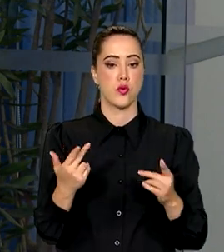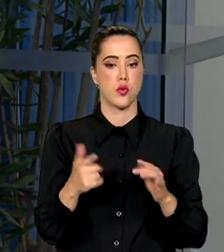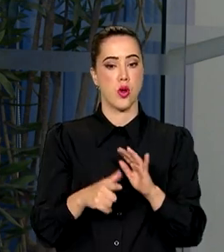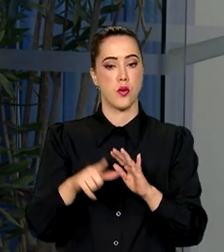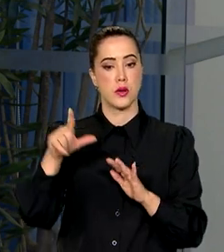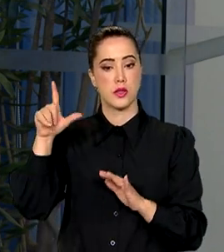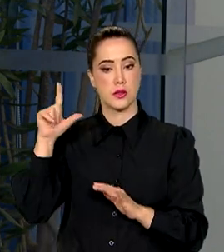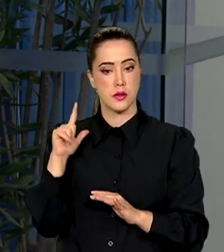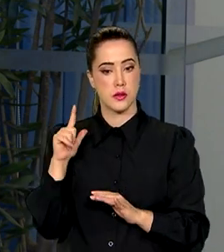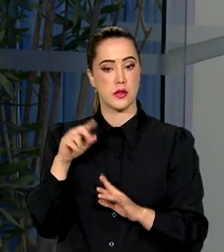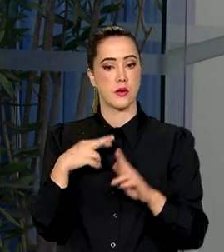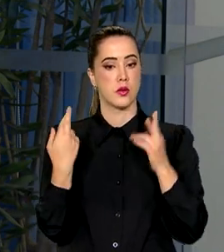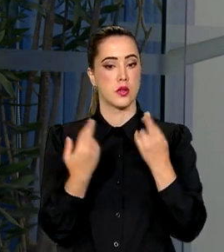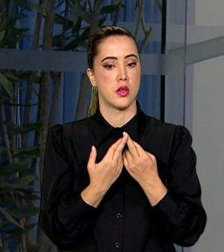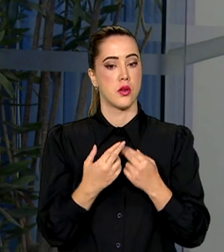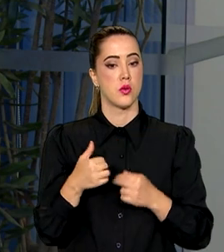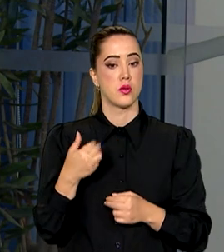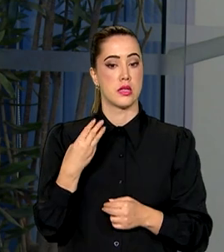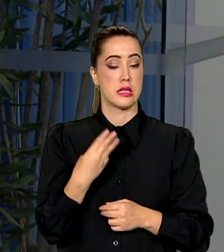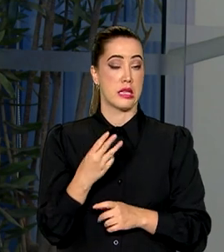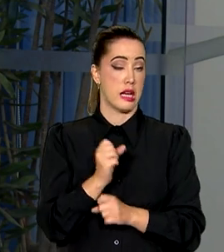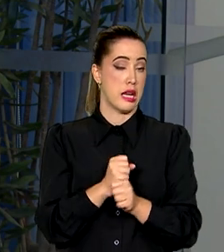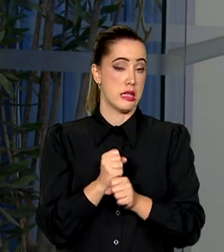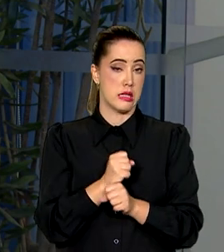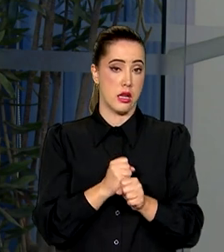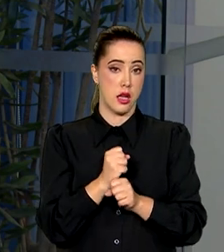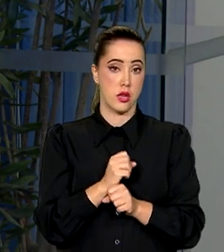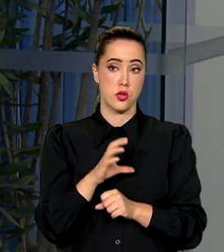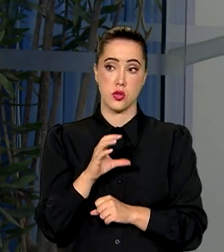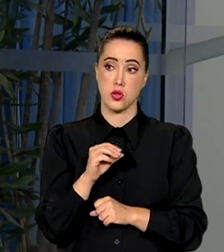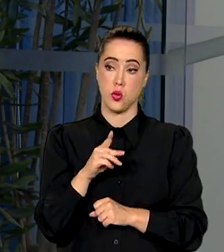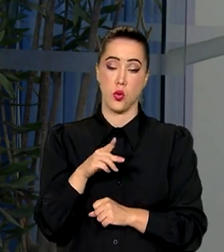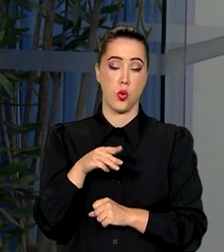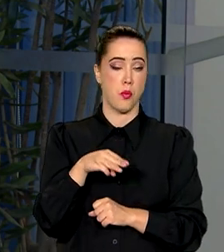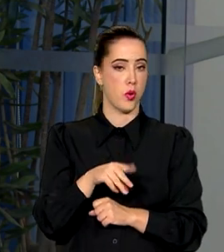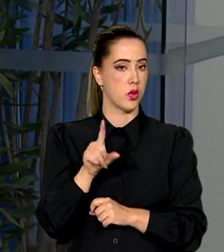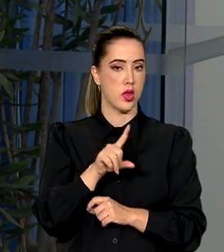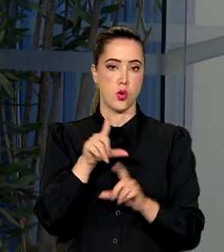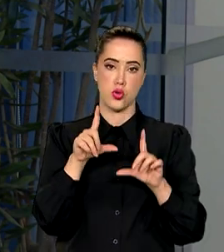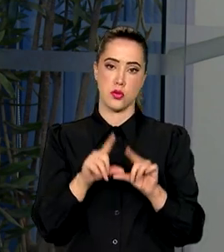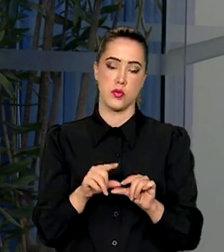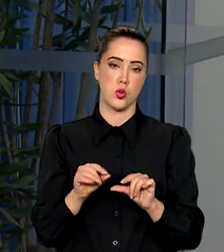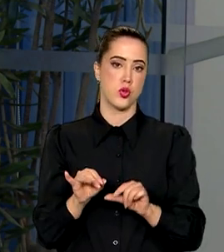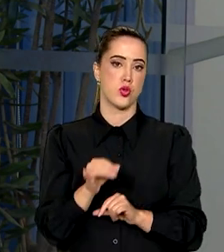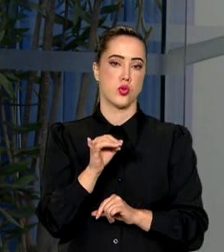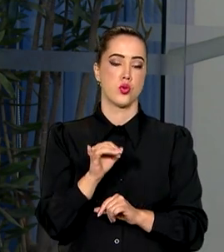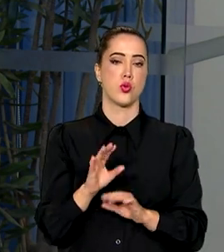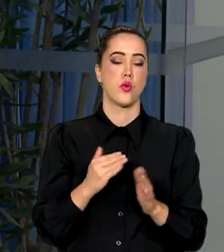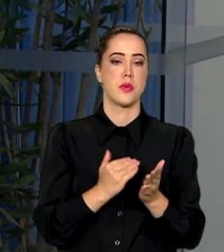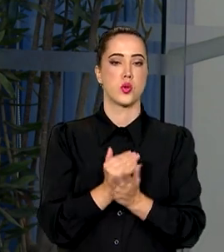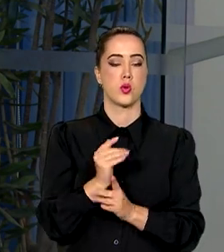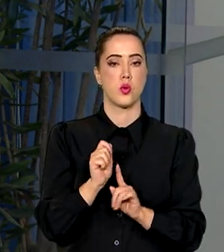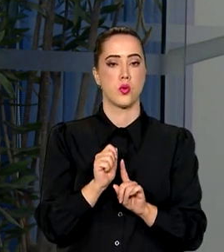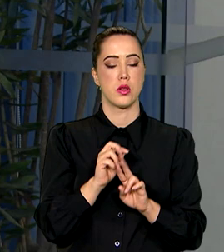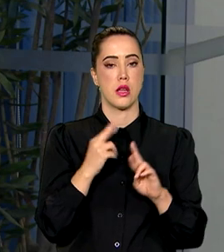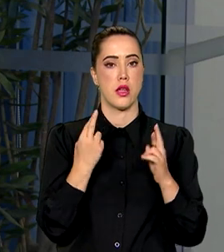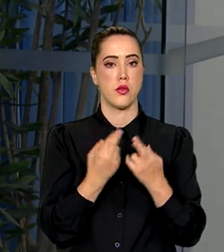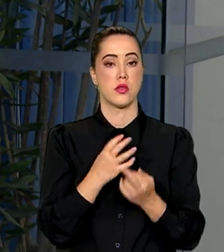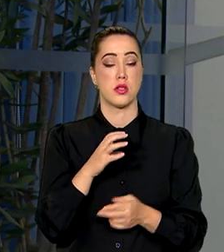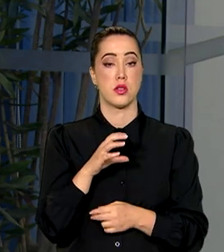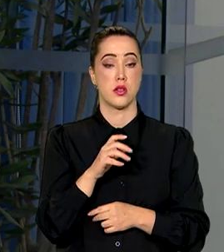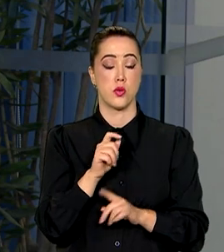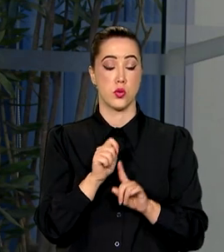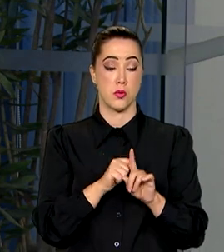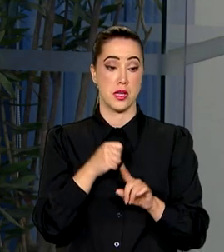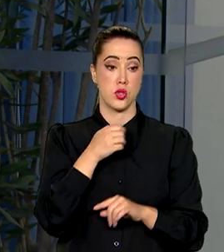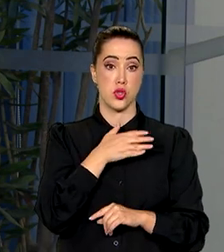última reunião. A gente lembra, fazia três anos que o Copom não reduzia essa taxa, fez isso na reunião de agosto. E o próprio Comitê de Política Monetária